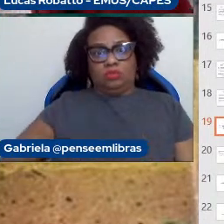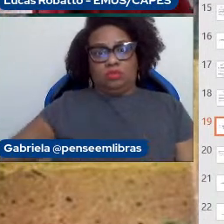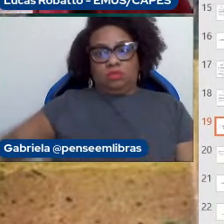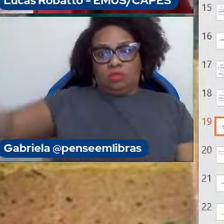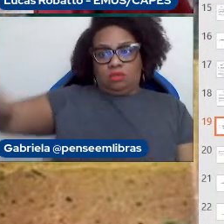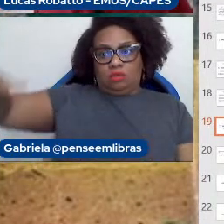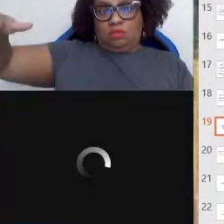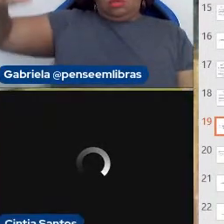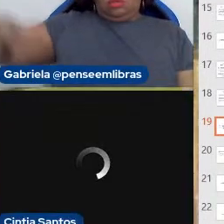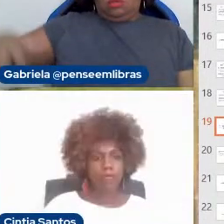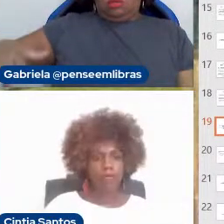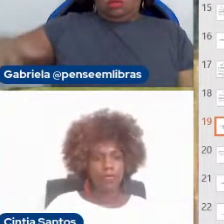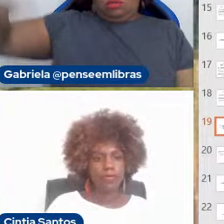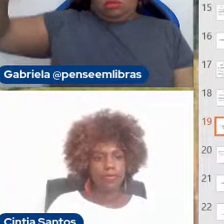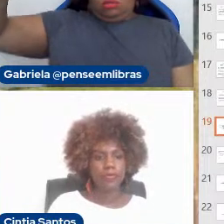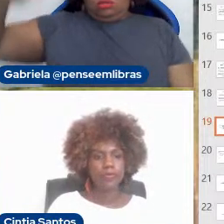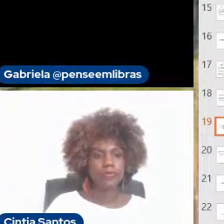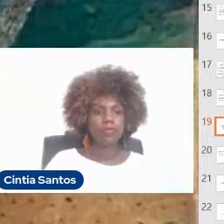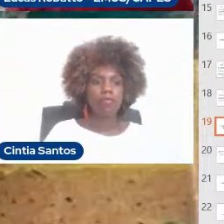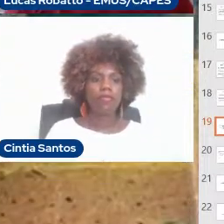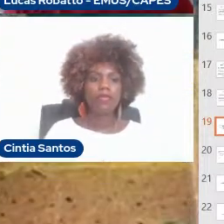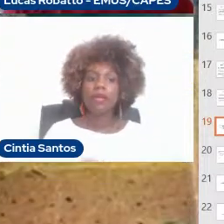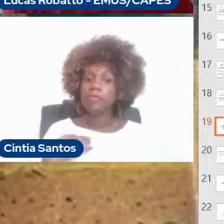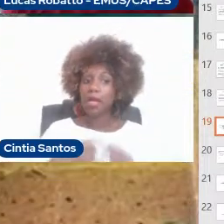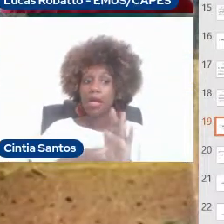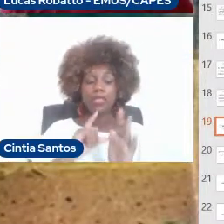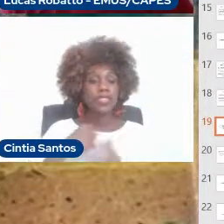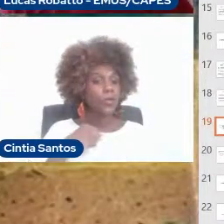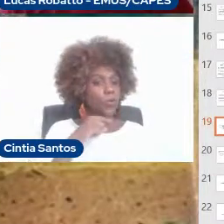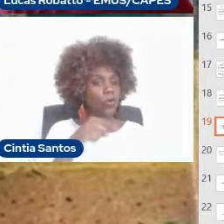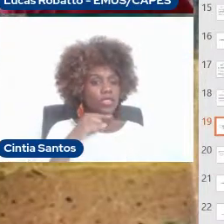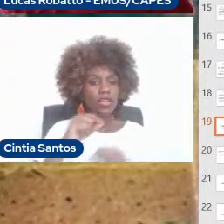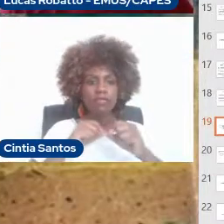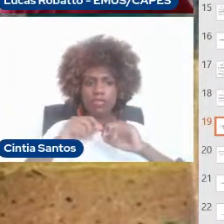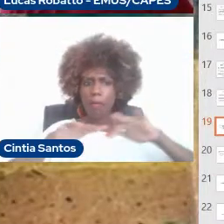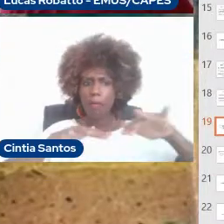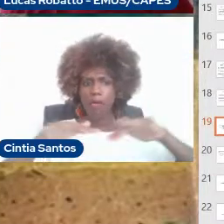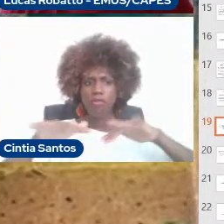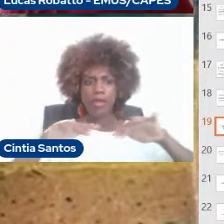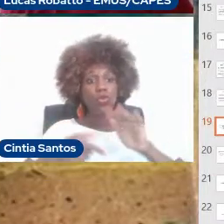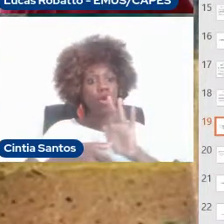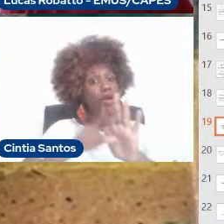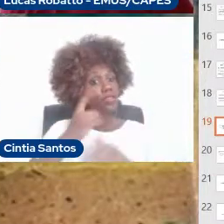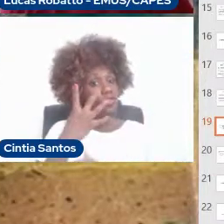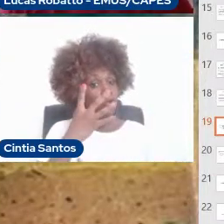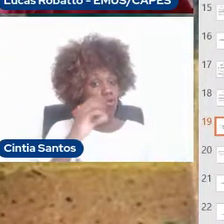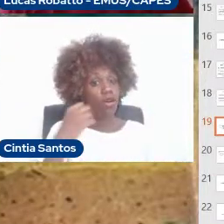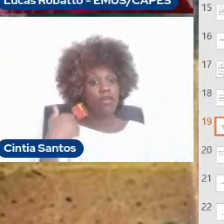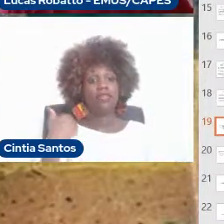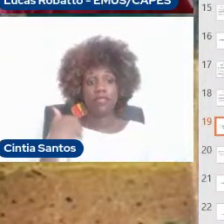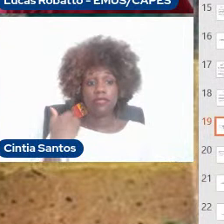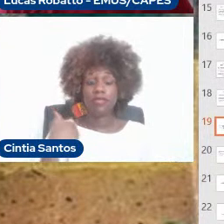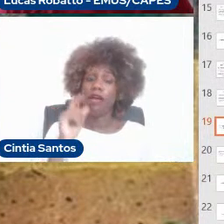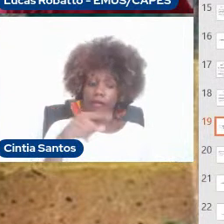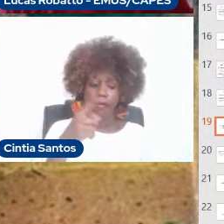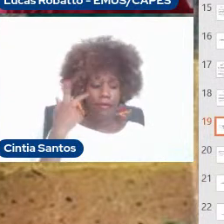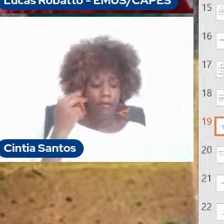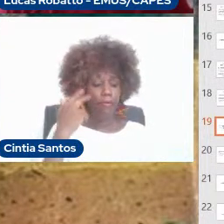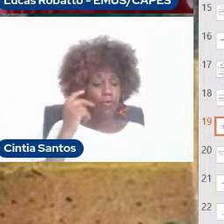vestir uma camiseta, fazer esse movimento aqui para mim, era impossível. Isso eu antes dos 40 anos de idade. O que é muito comum entre flautistas, não